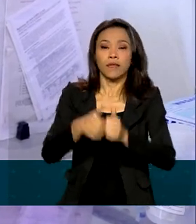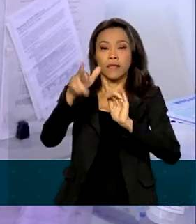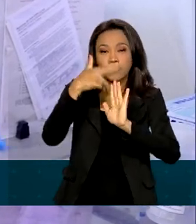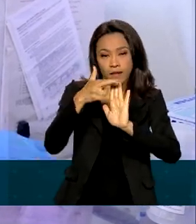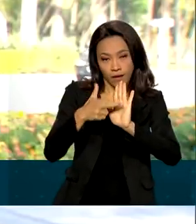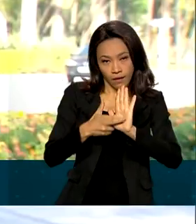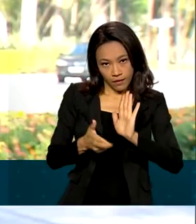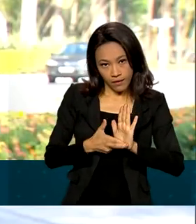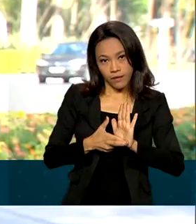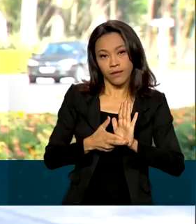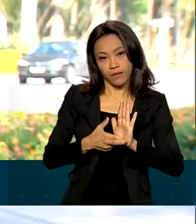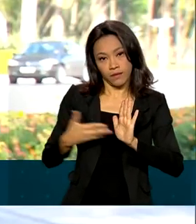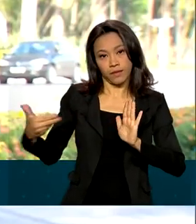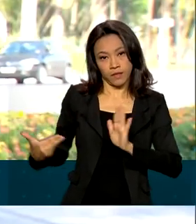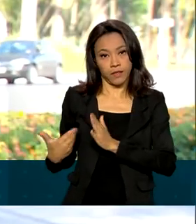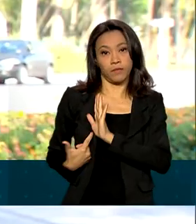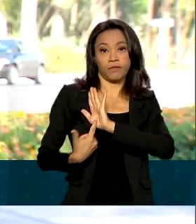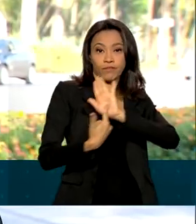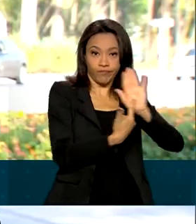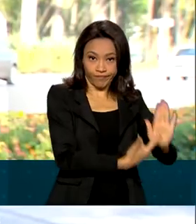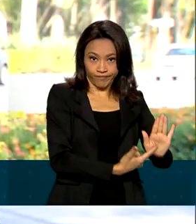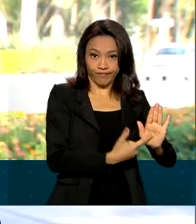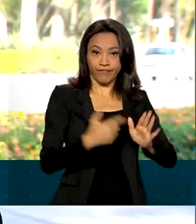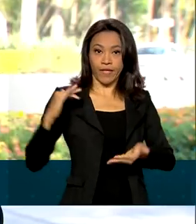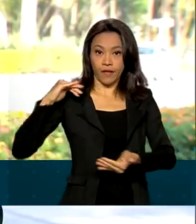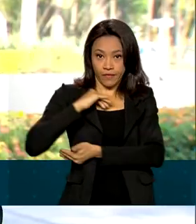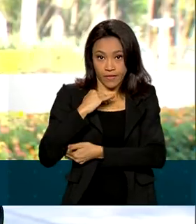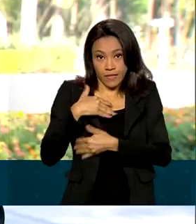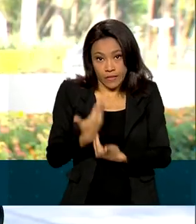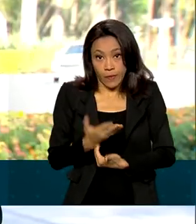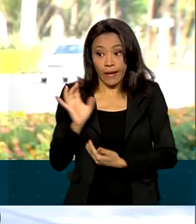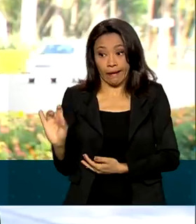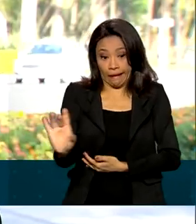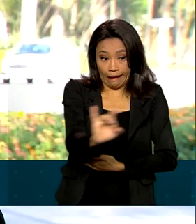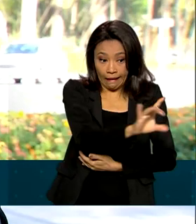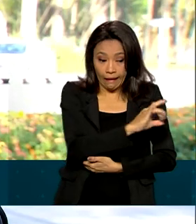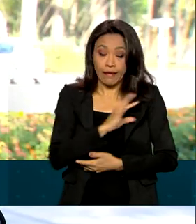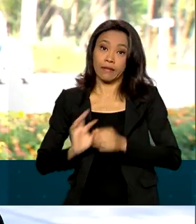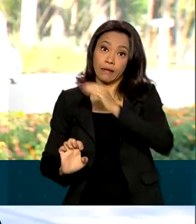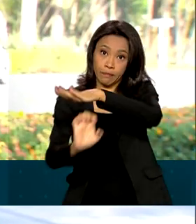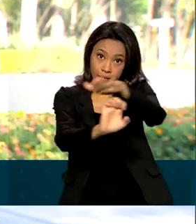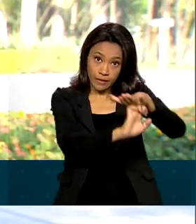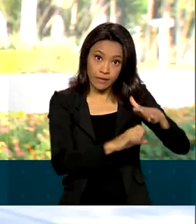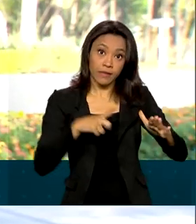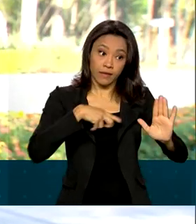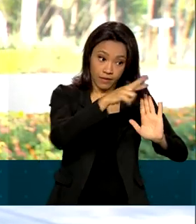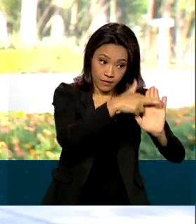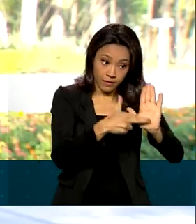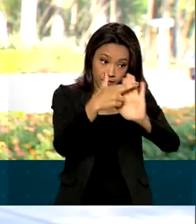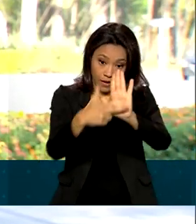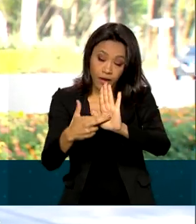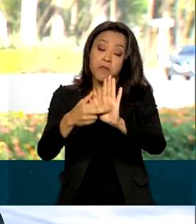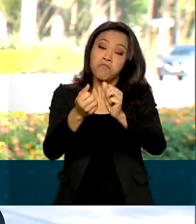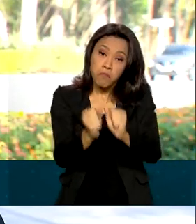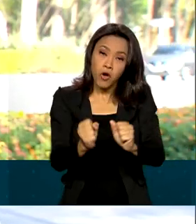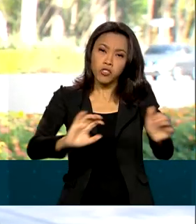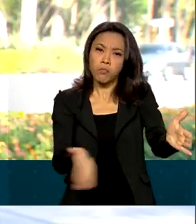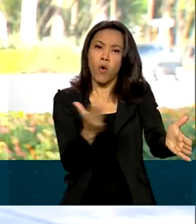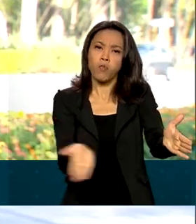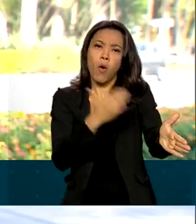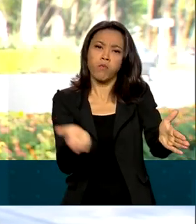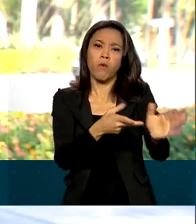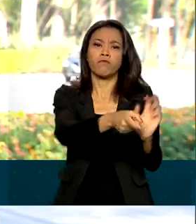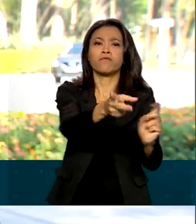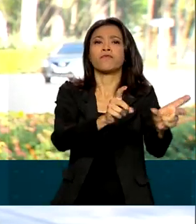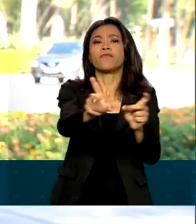feitas pelos técnicos da Anvisa. Agora cabe a empresa, que tem o registro, disponibilizar o produto no mercado. E ainda falando